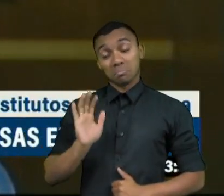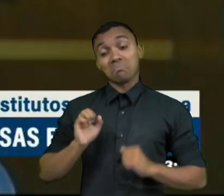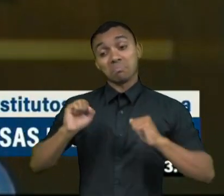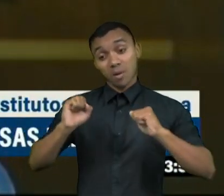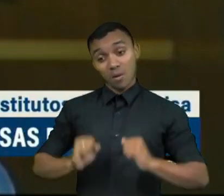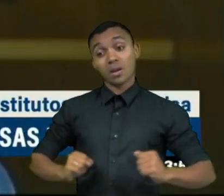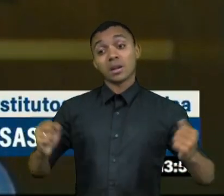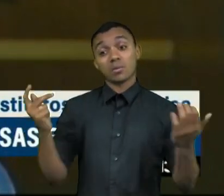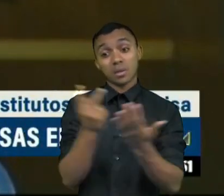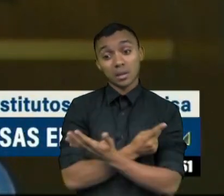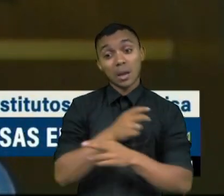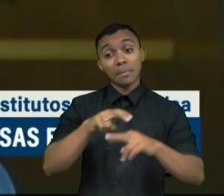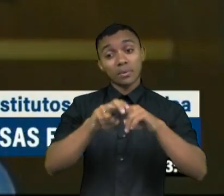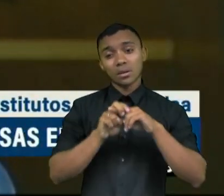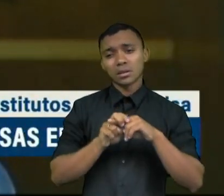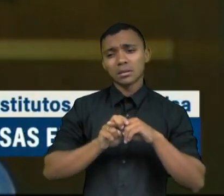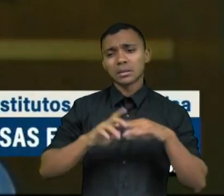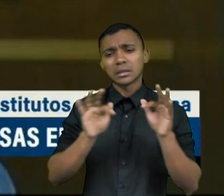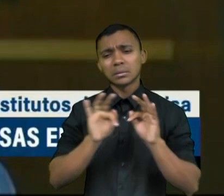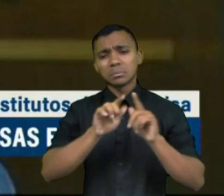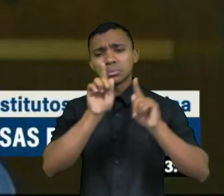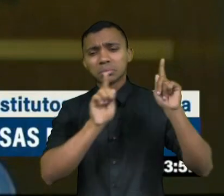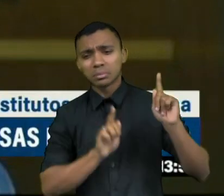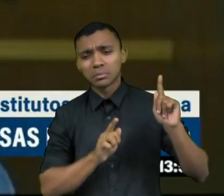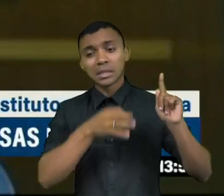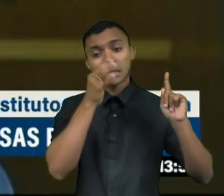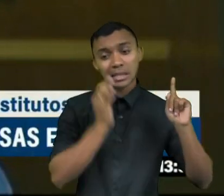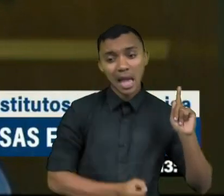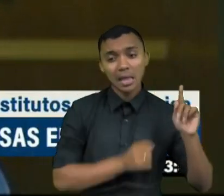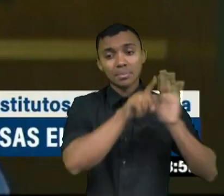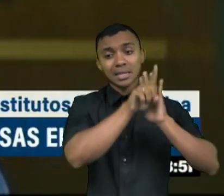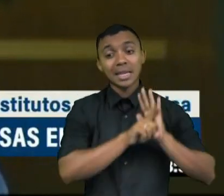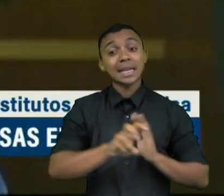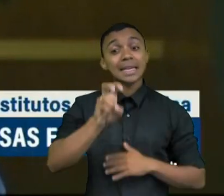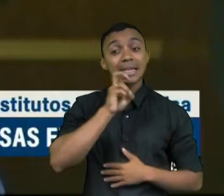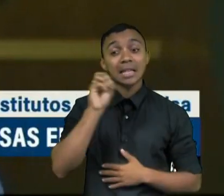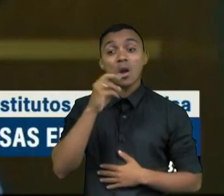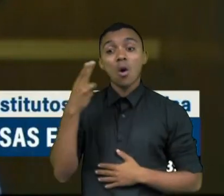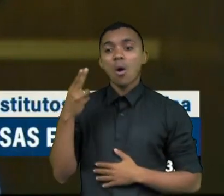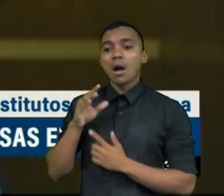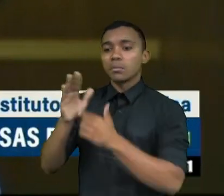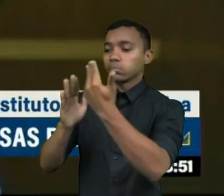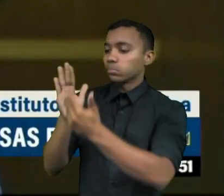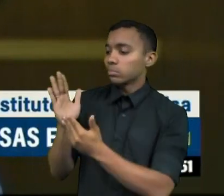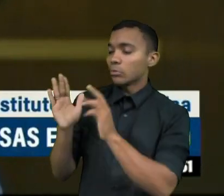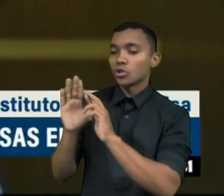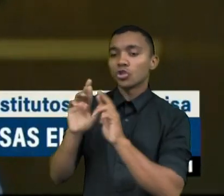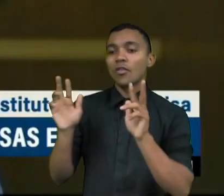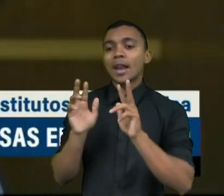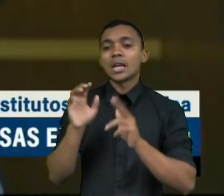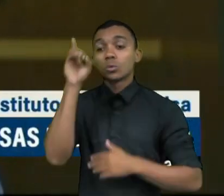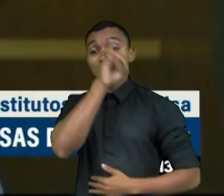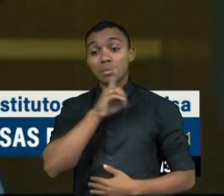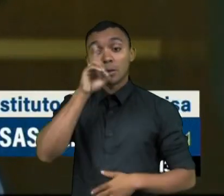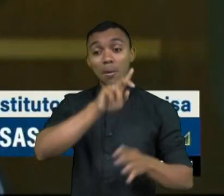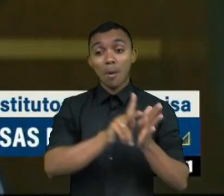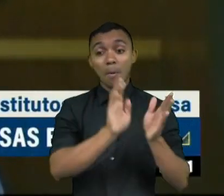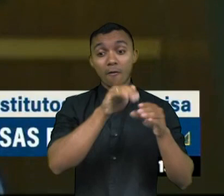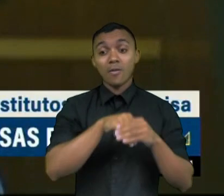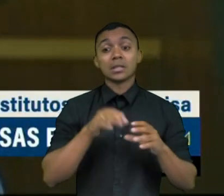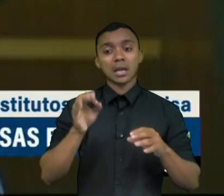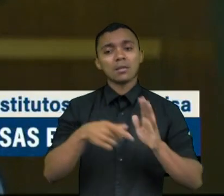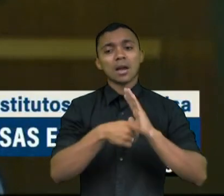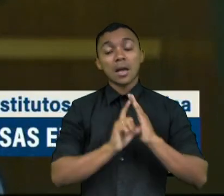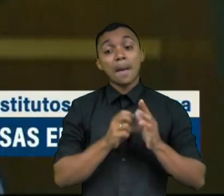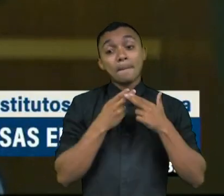e pode haver sim uma diferenciação de uma pesquisa correta numa quinta-feira com um resultado diferente no domingo da eleição. Então vamos ter